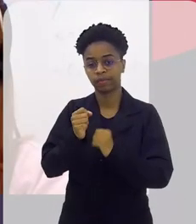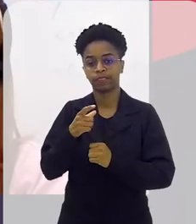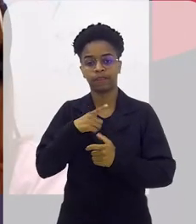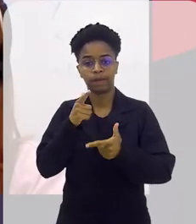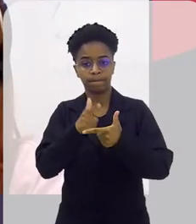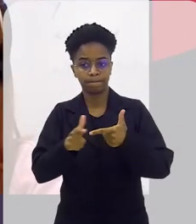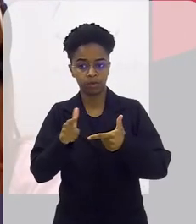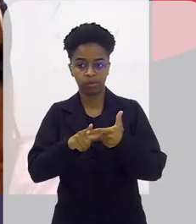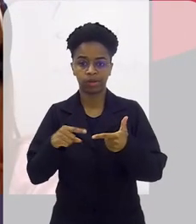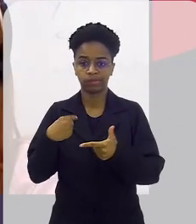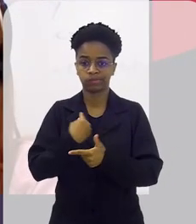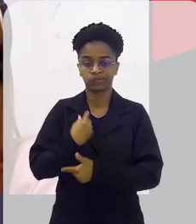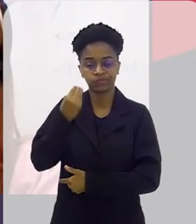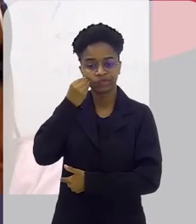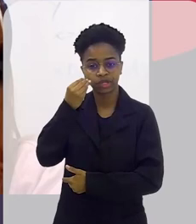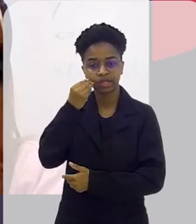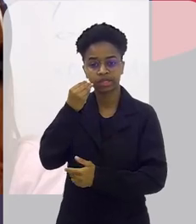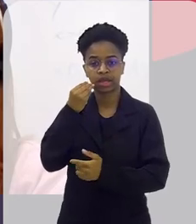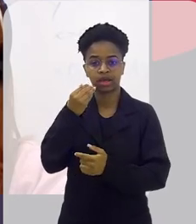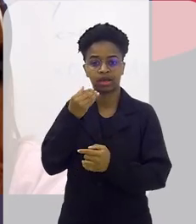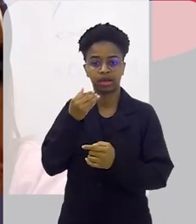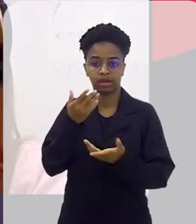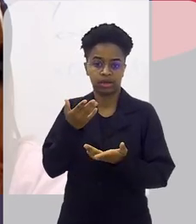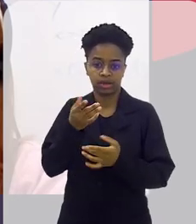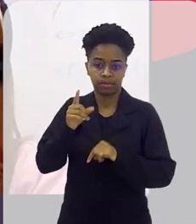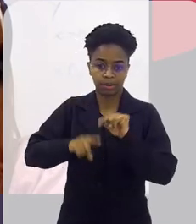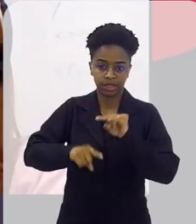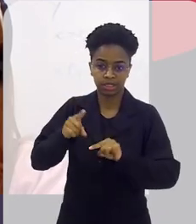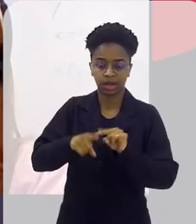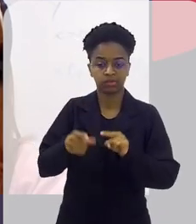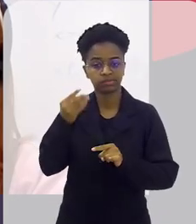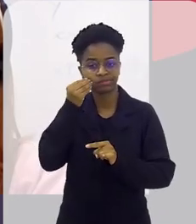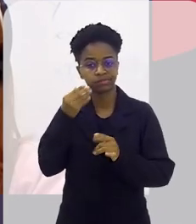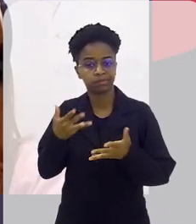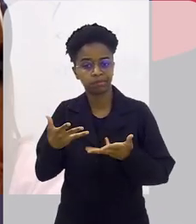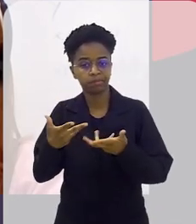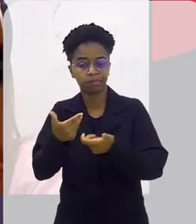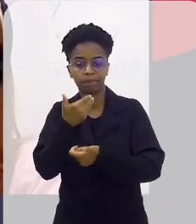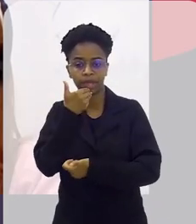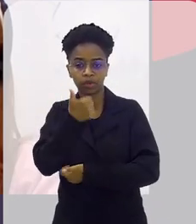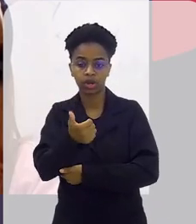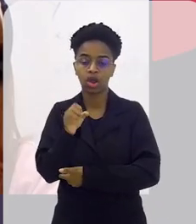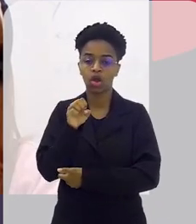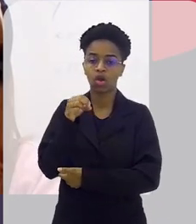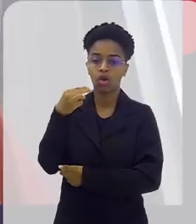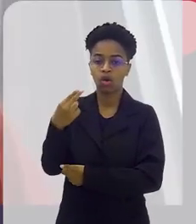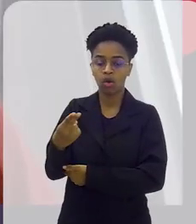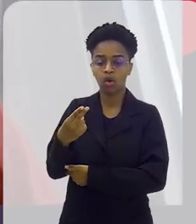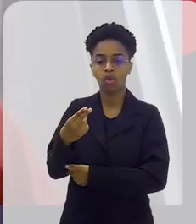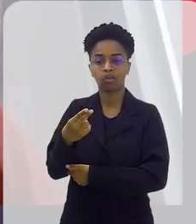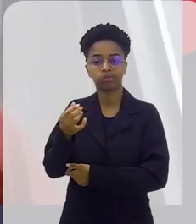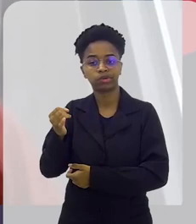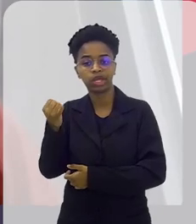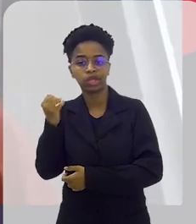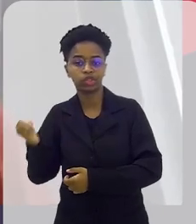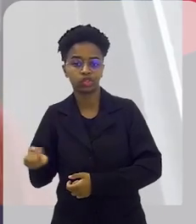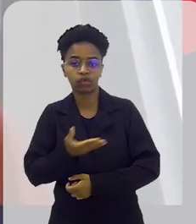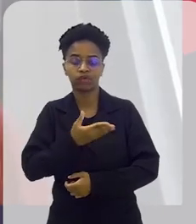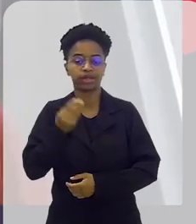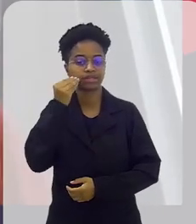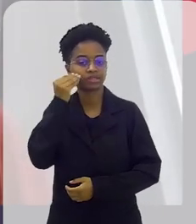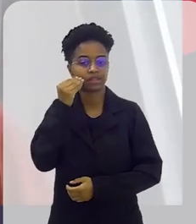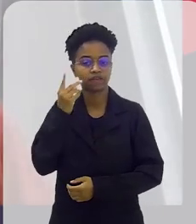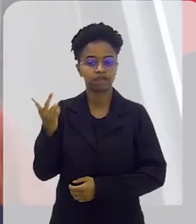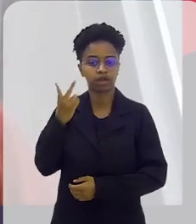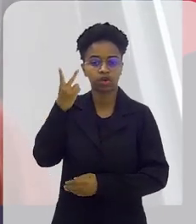problema que eles têm no processamento, no produto, que eles queriam melhorar ou até inovar para gerar